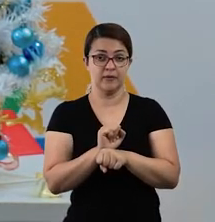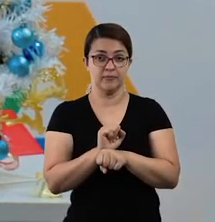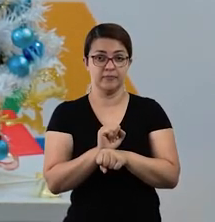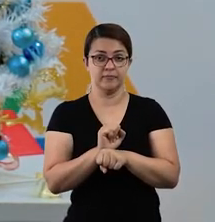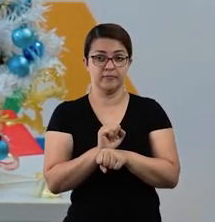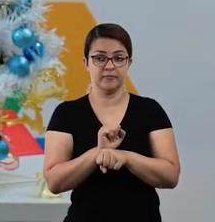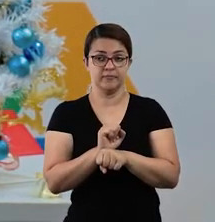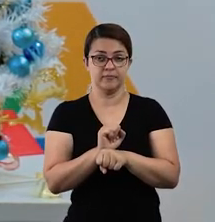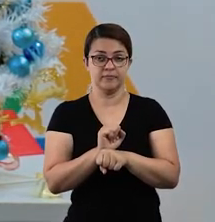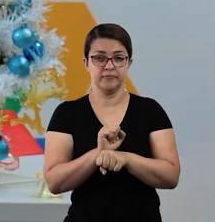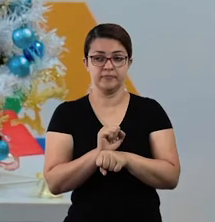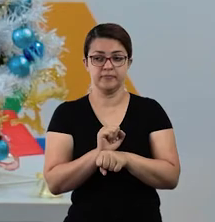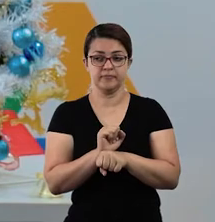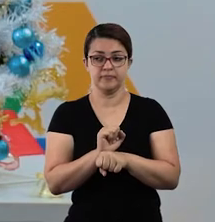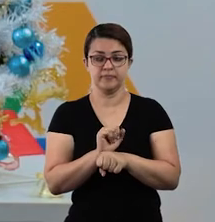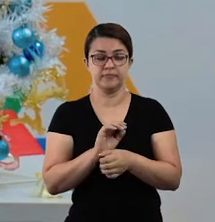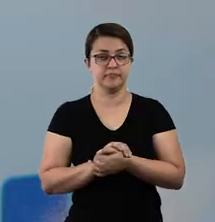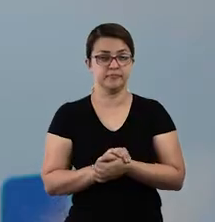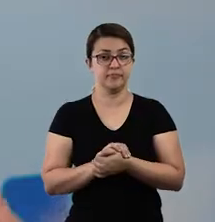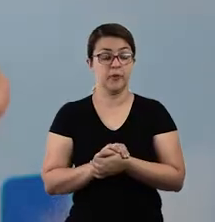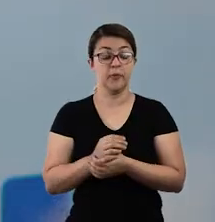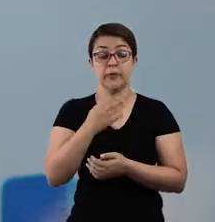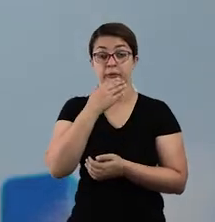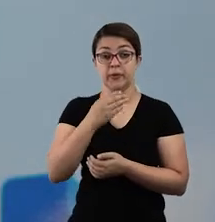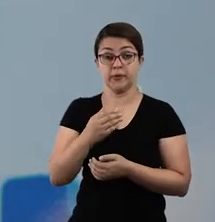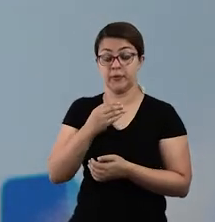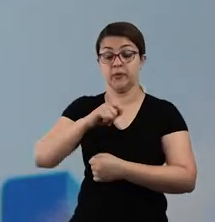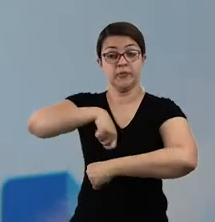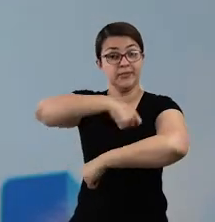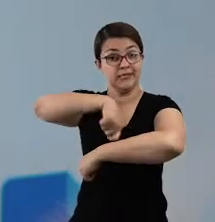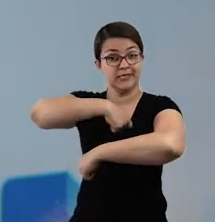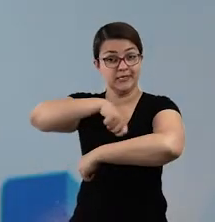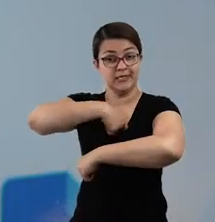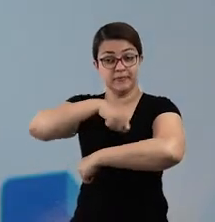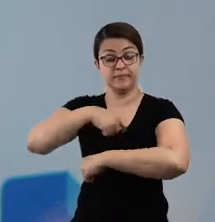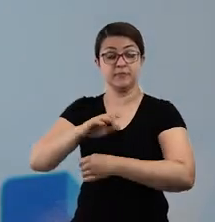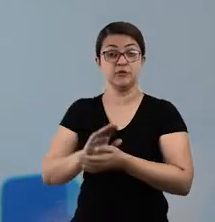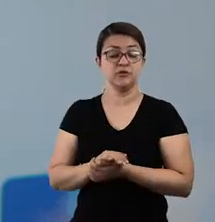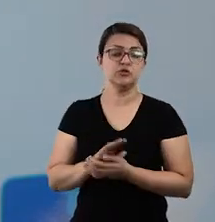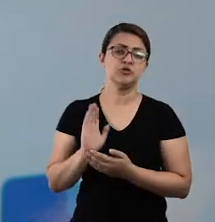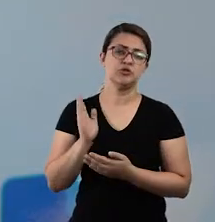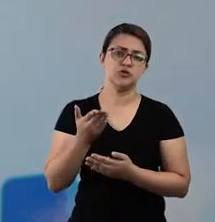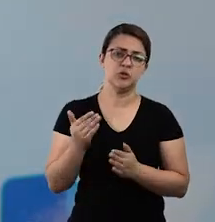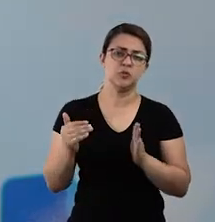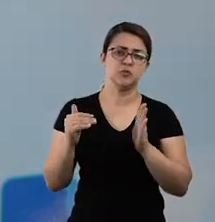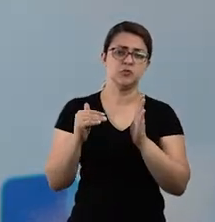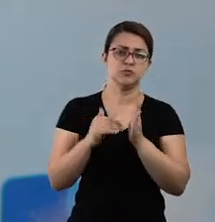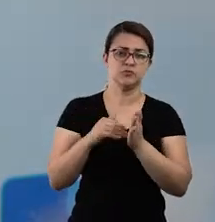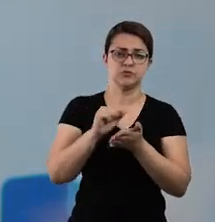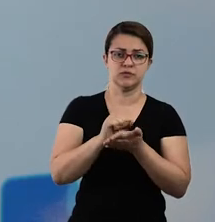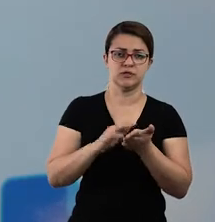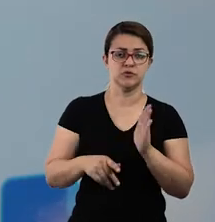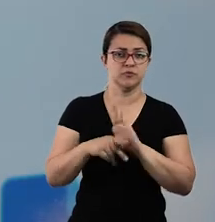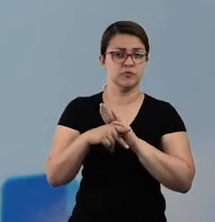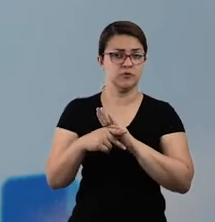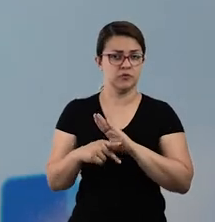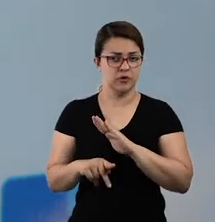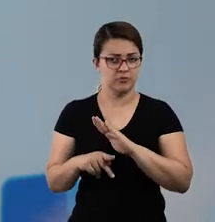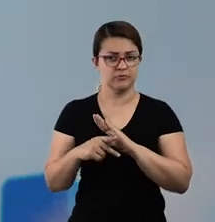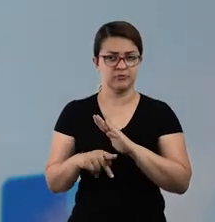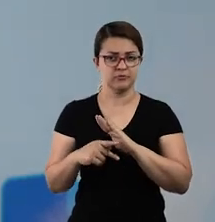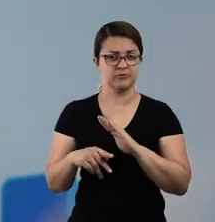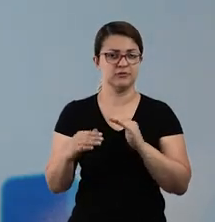Natal e leite. Já que este é o nosso último Lição de Casa do ano, nós queremos